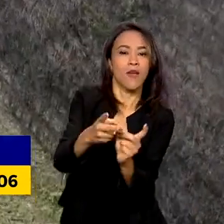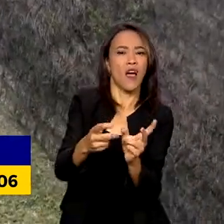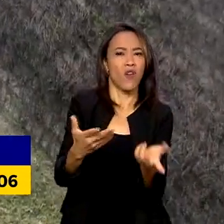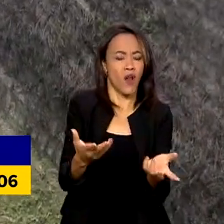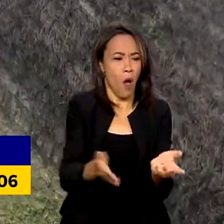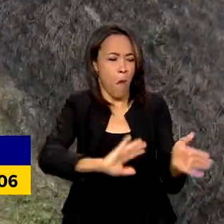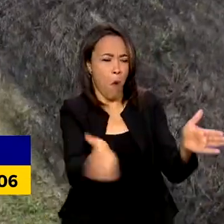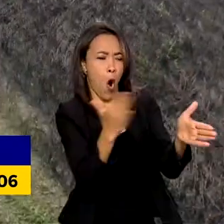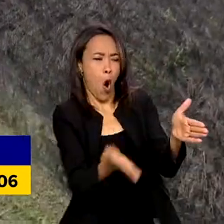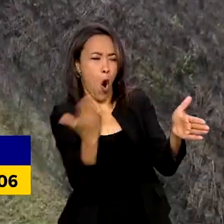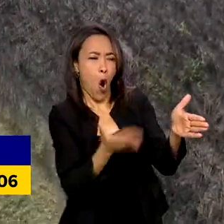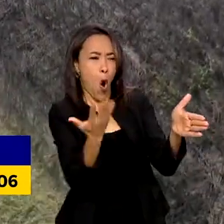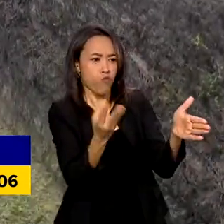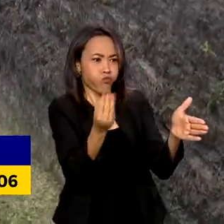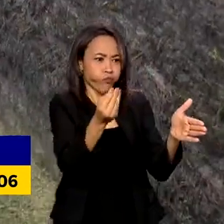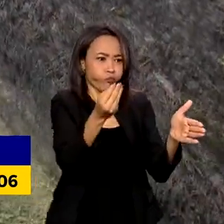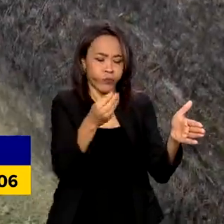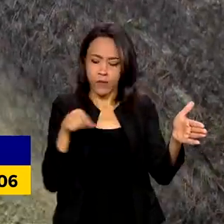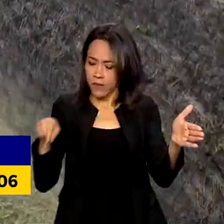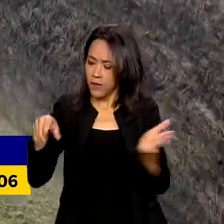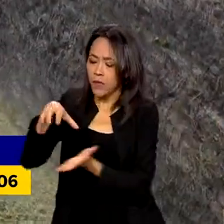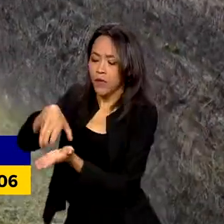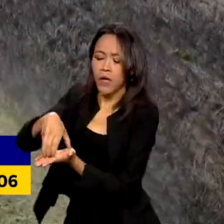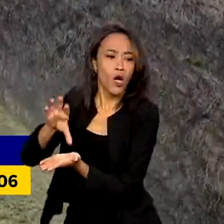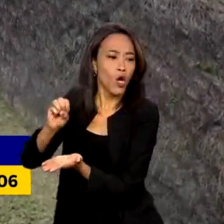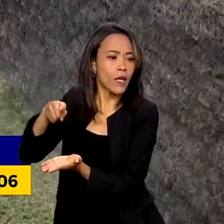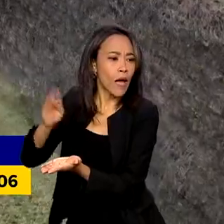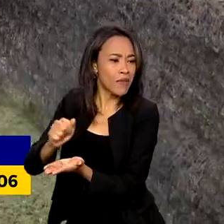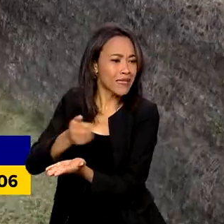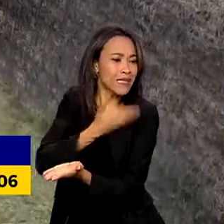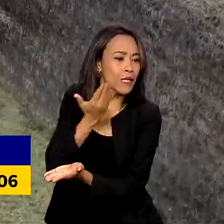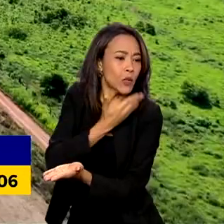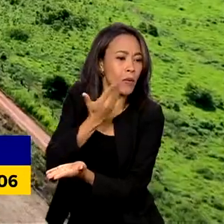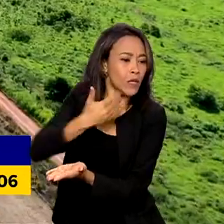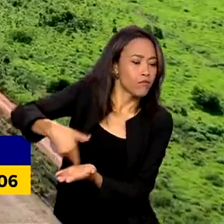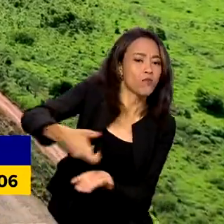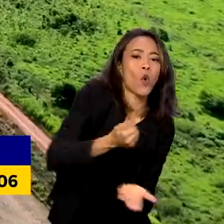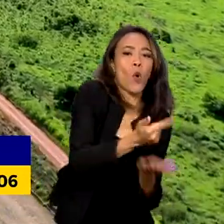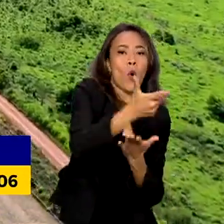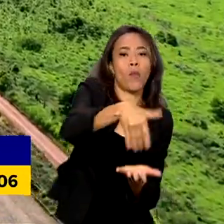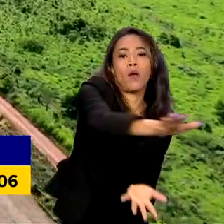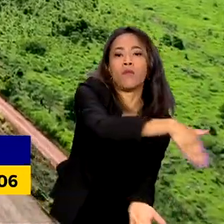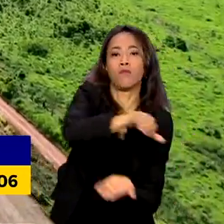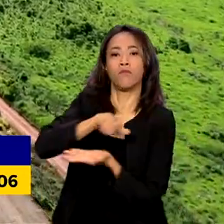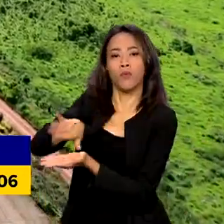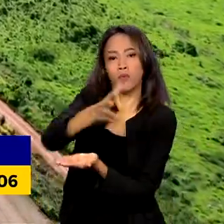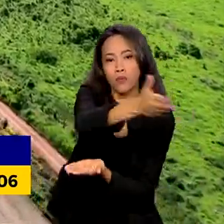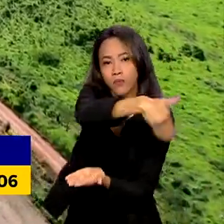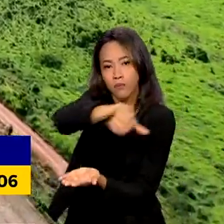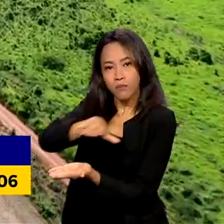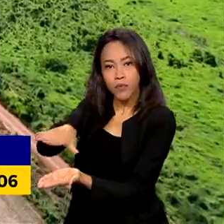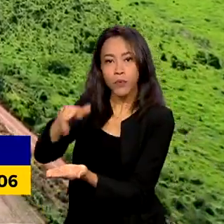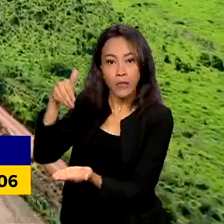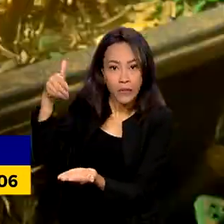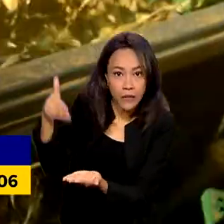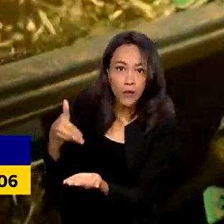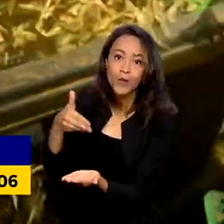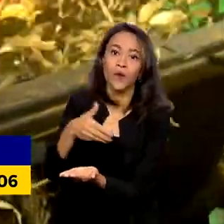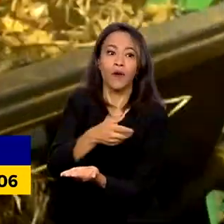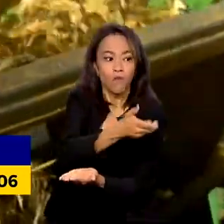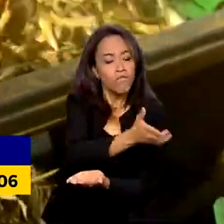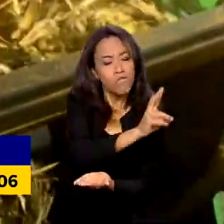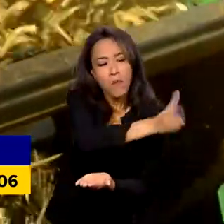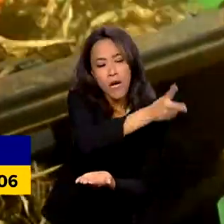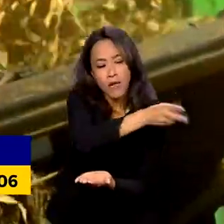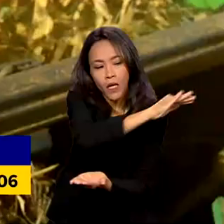cair, o excesso do grão é comprado pela Conab e vira um novo estoque público. Assim, o preço não cai